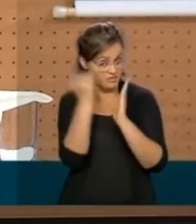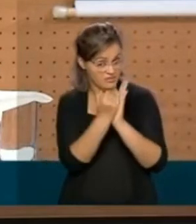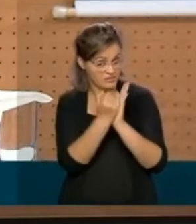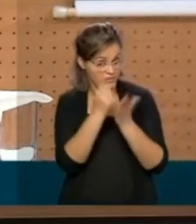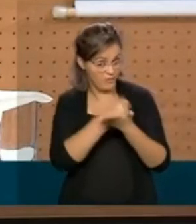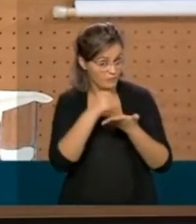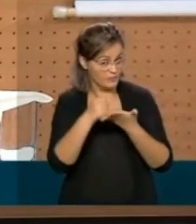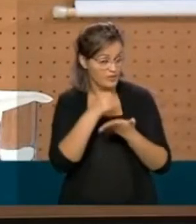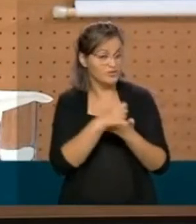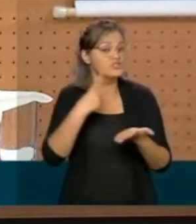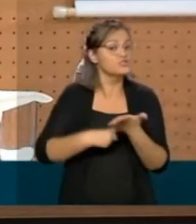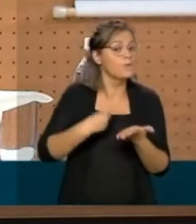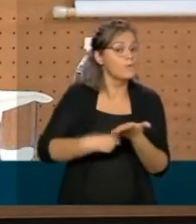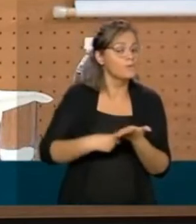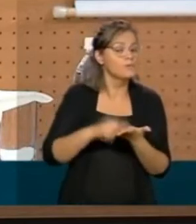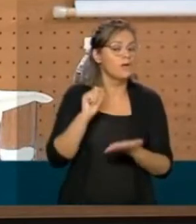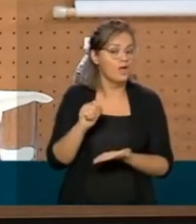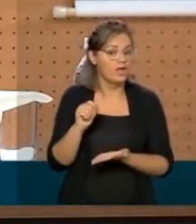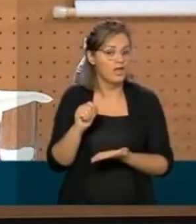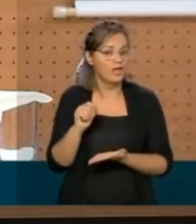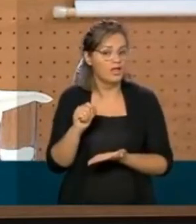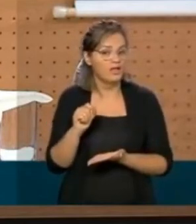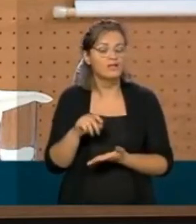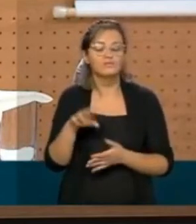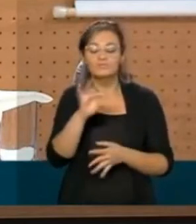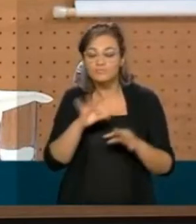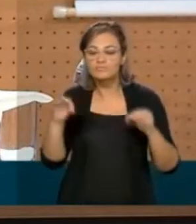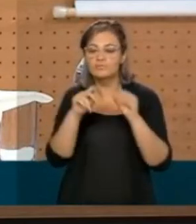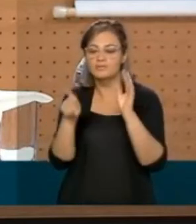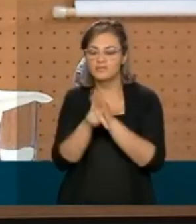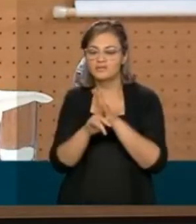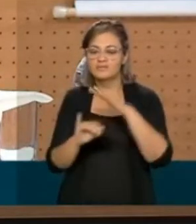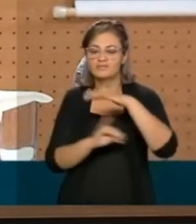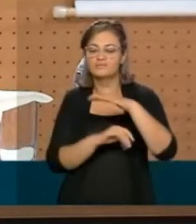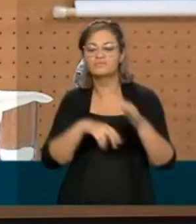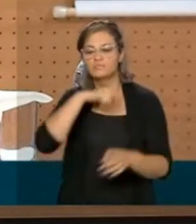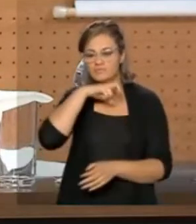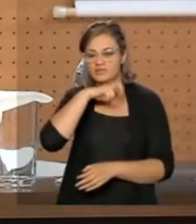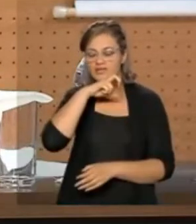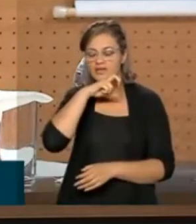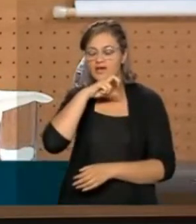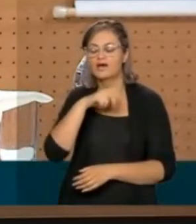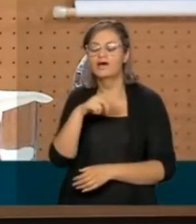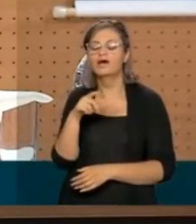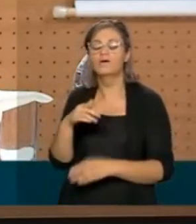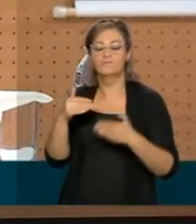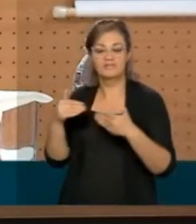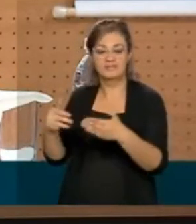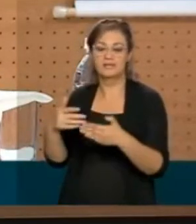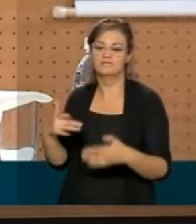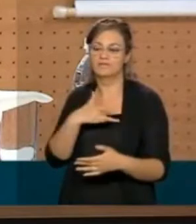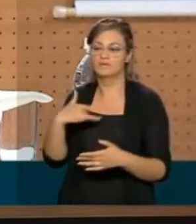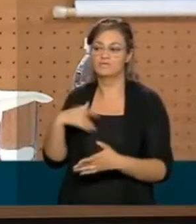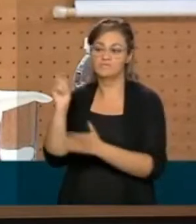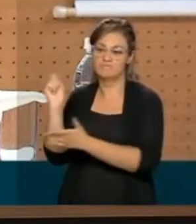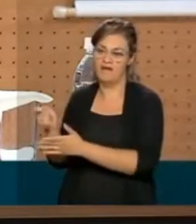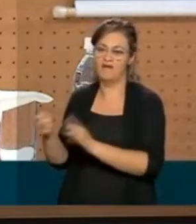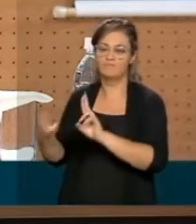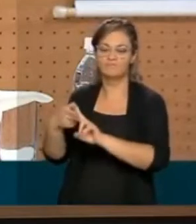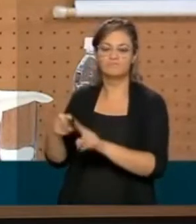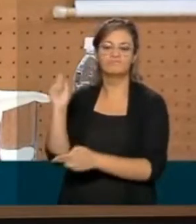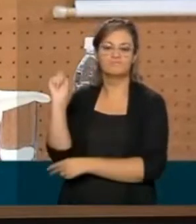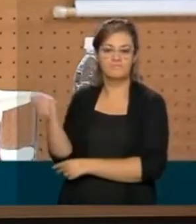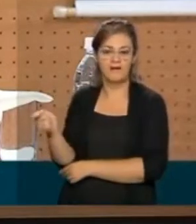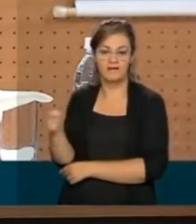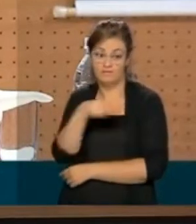Tudo que tem no Estado de São Paulo, no Butantan, é contratado e pago pelo Ministério da Saúde, pago pelo SUS, pago